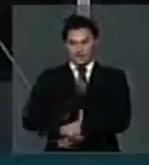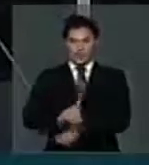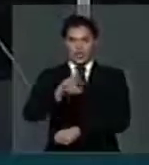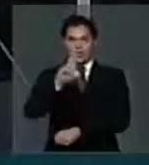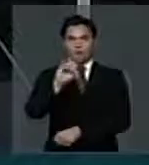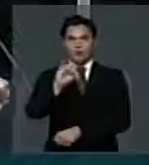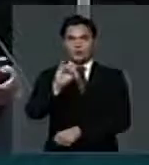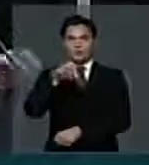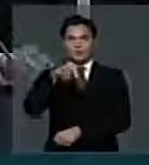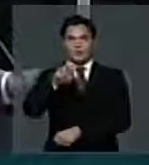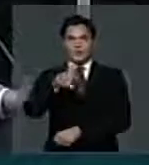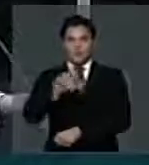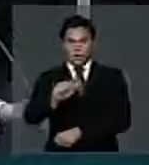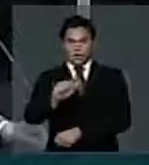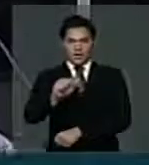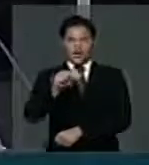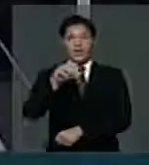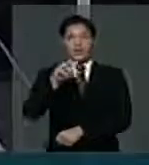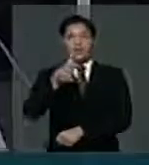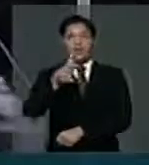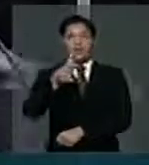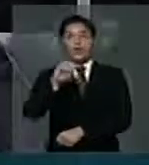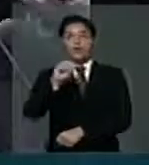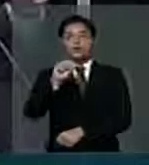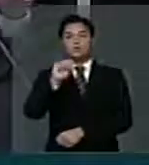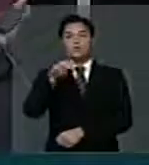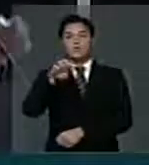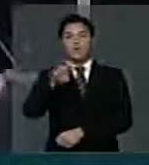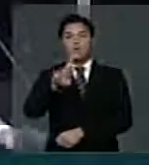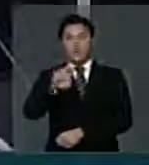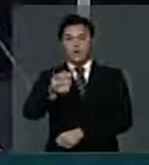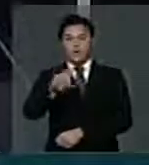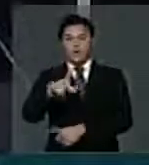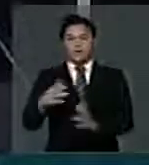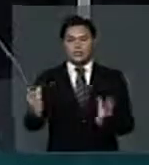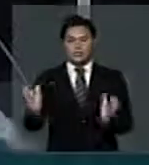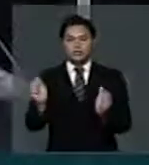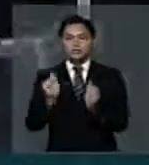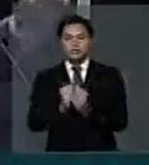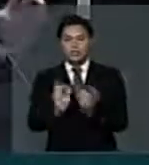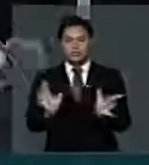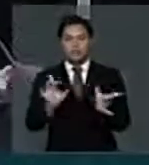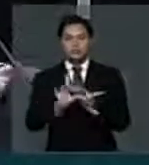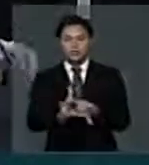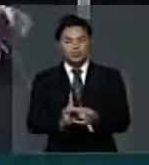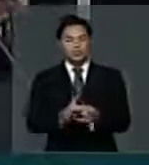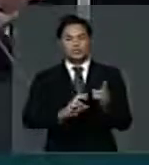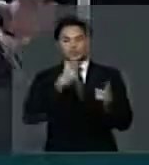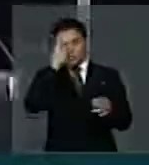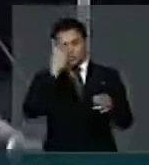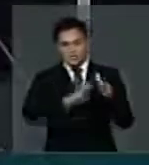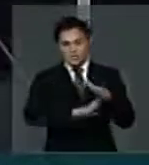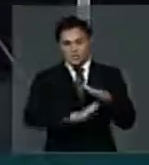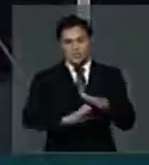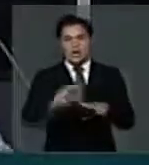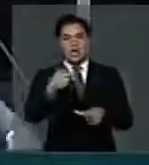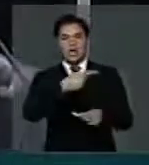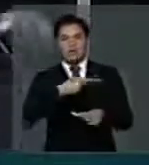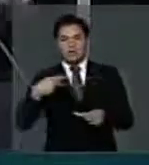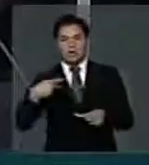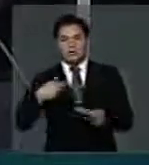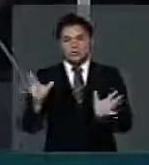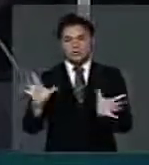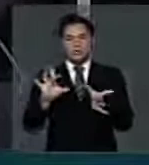Sanz, diretora da unidade, uniu-se aos pastores da cidade, aos empresários e outras lideranças